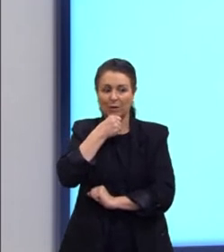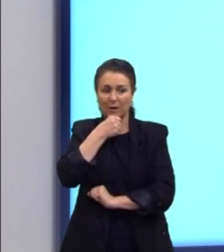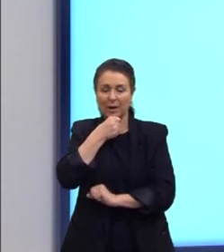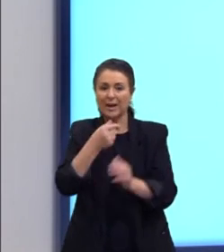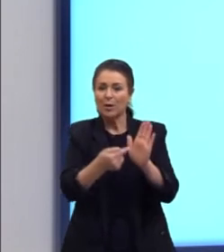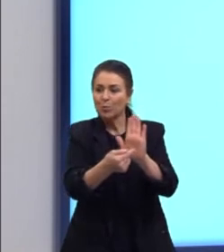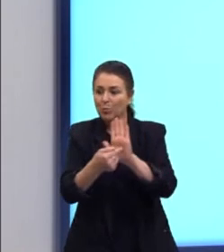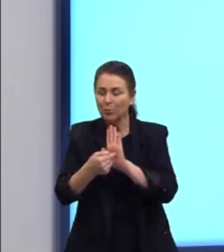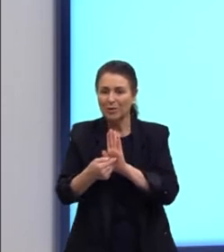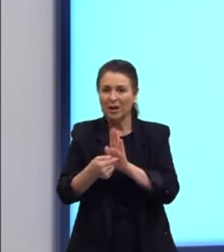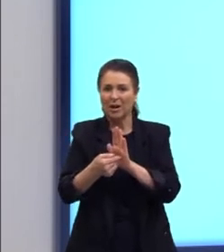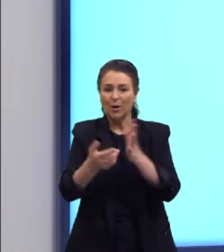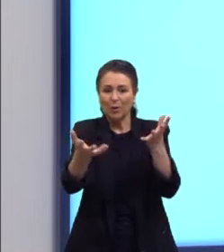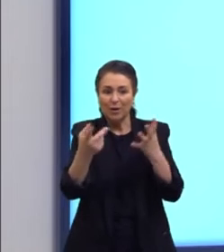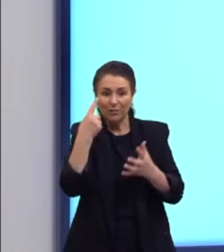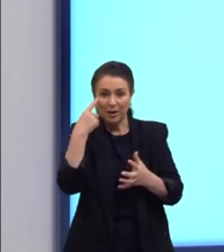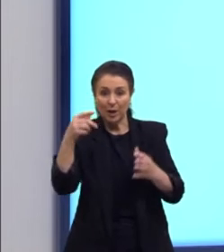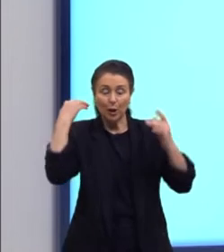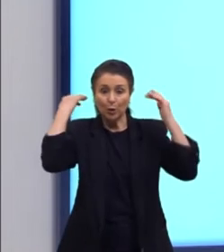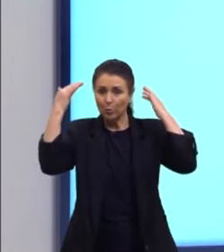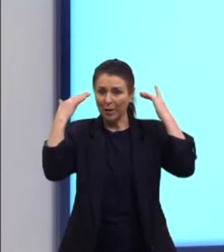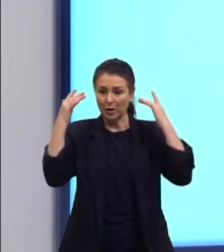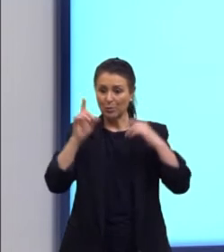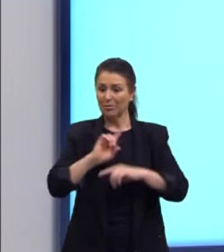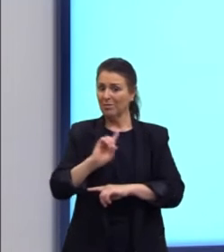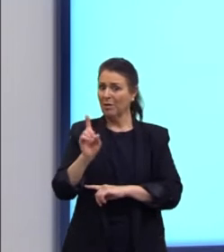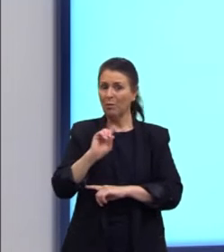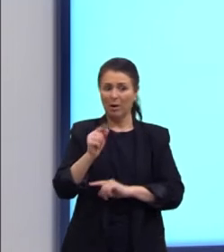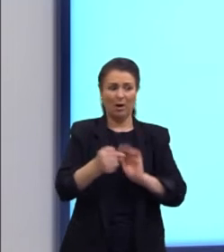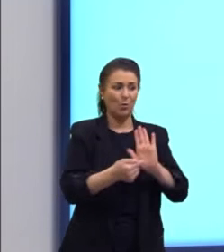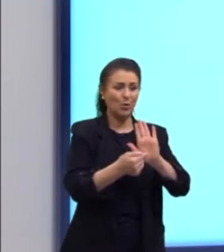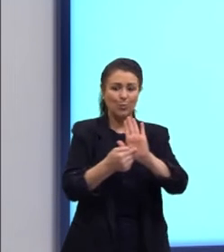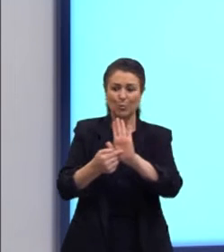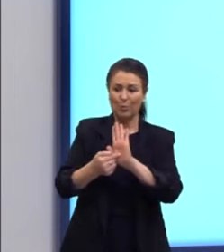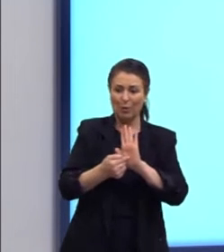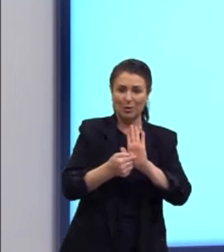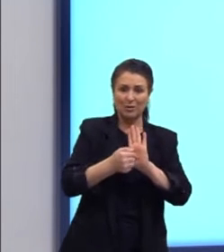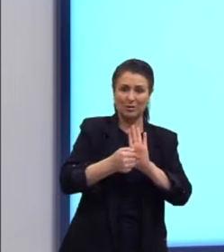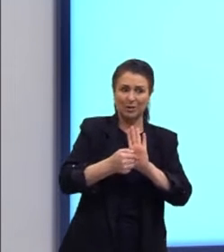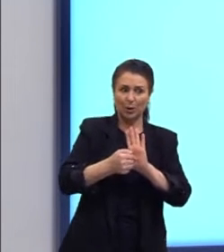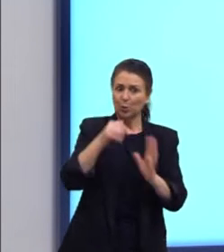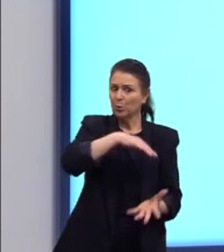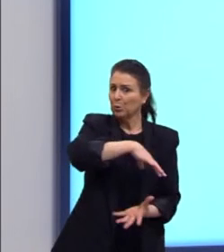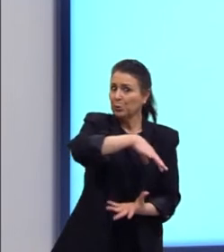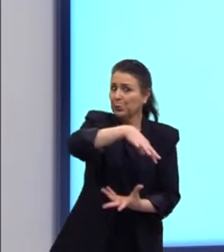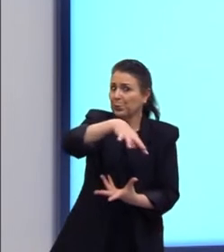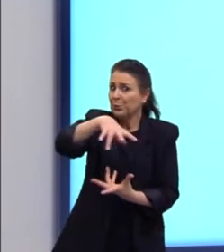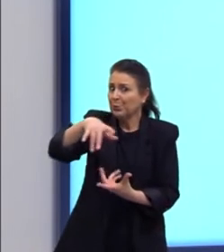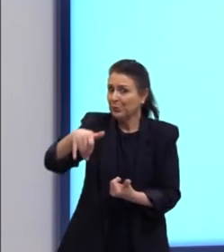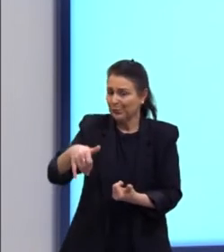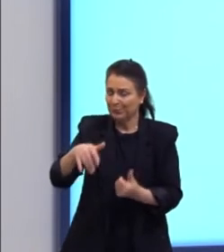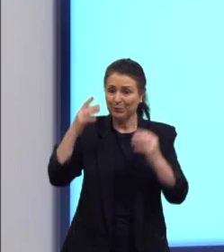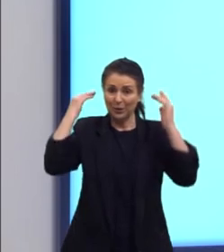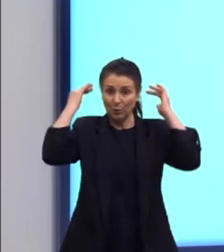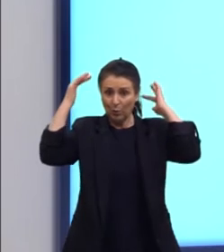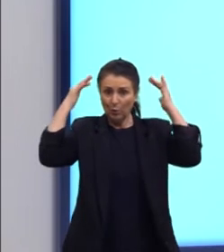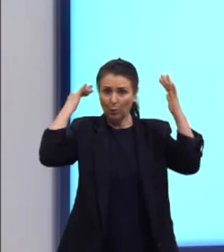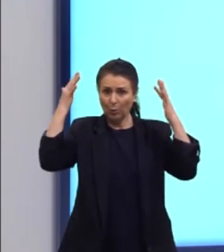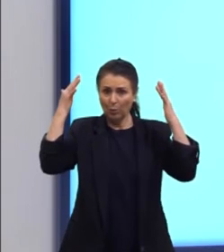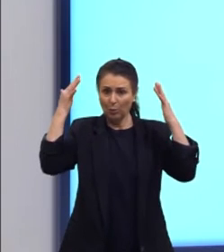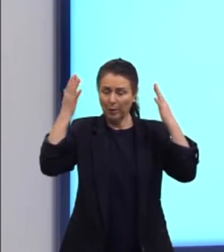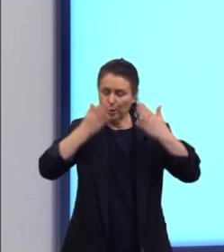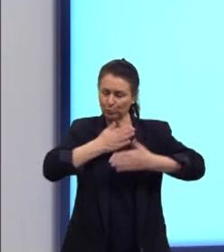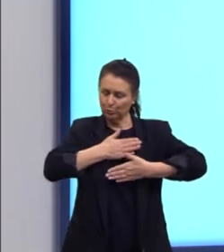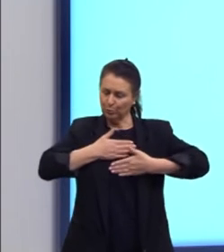que no México a morte não é o que as notícias trazem. O México consagra os dois